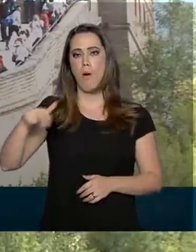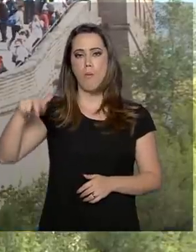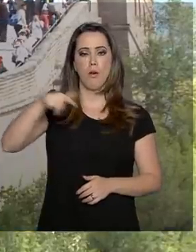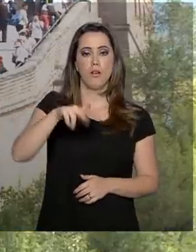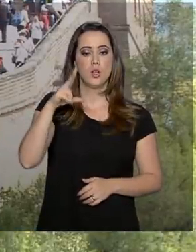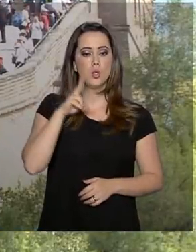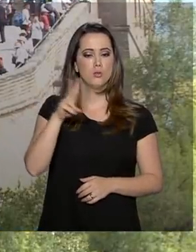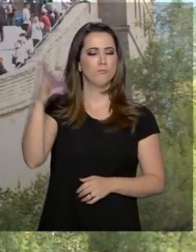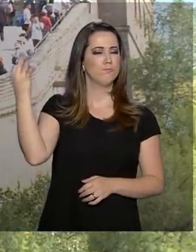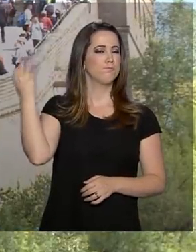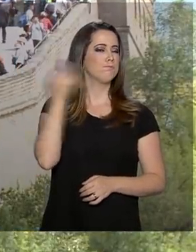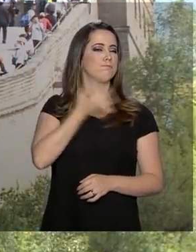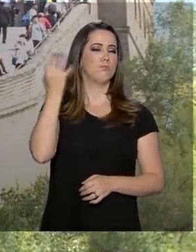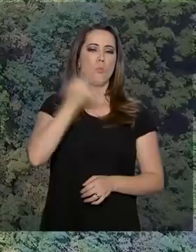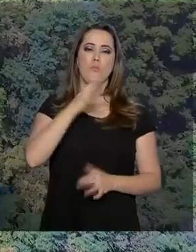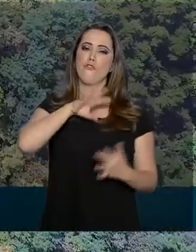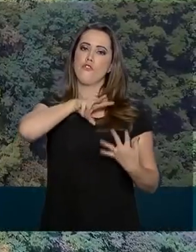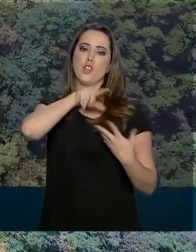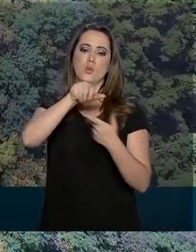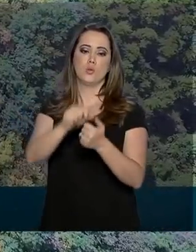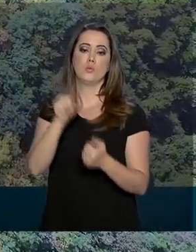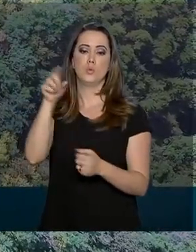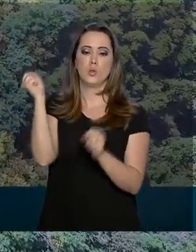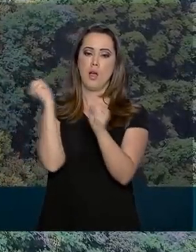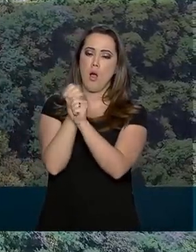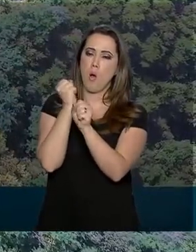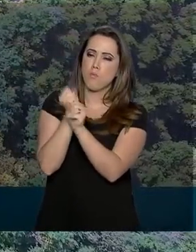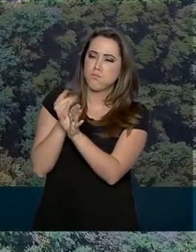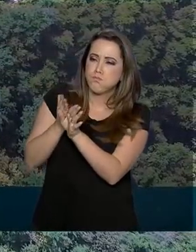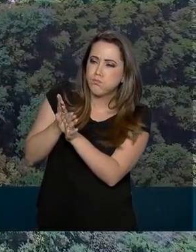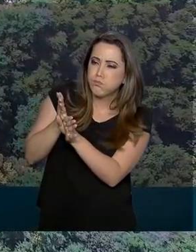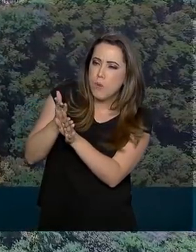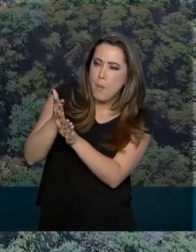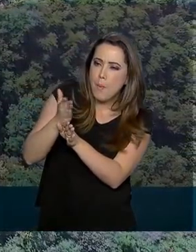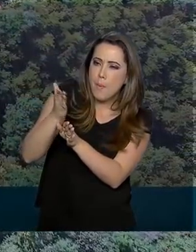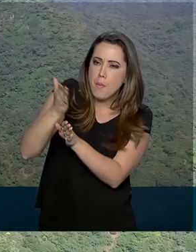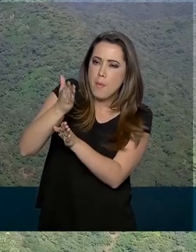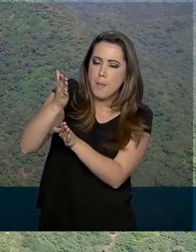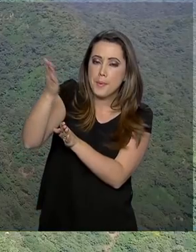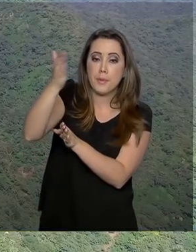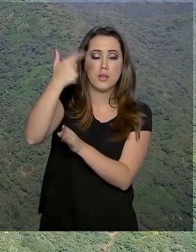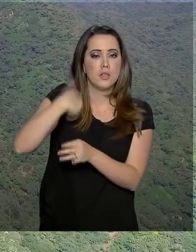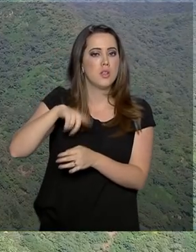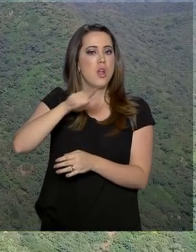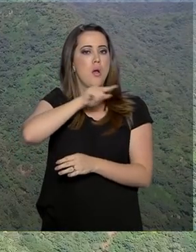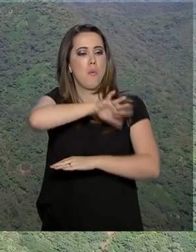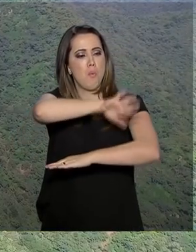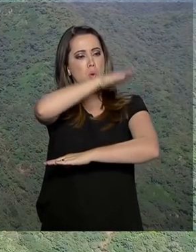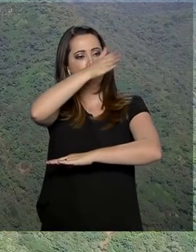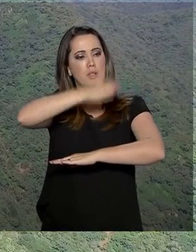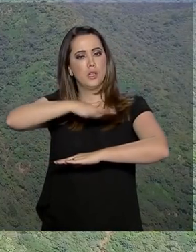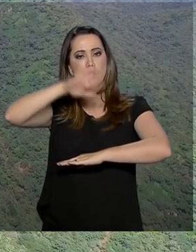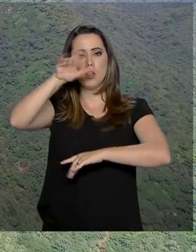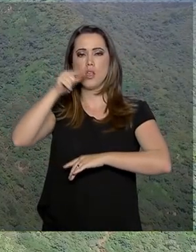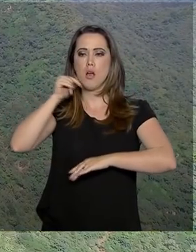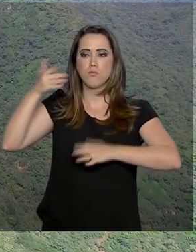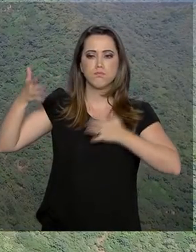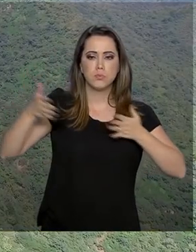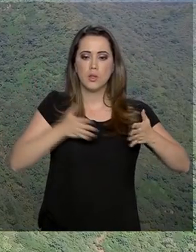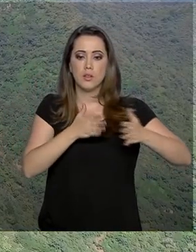uma das grandes maravilhas do mundo. A obra, que atravessa montanhas e rios, serpenteia a China por mais de 8